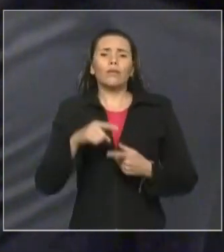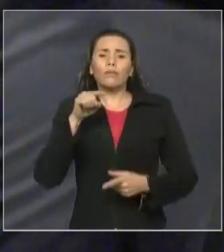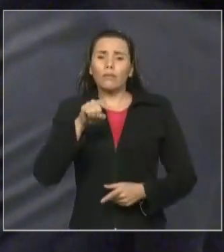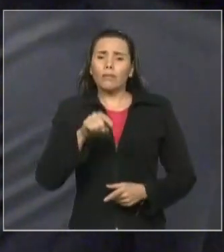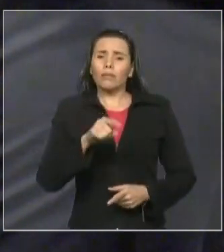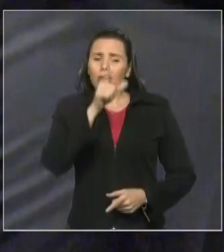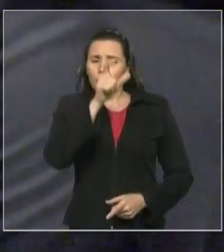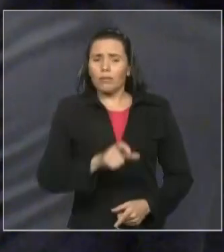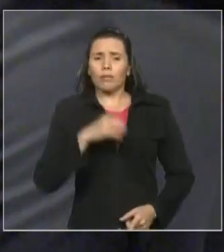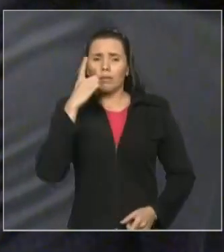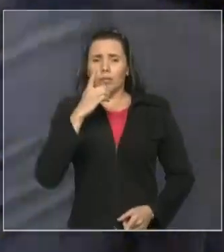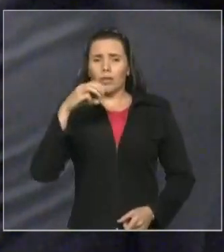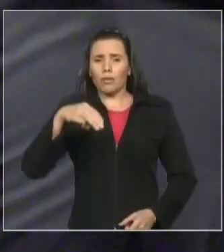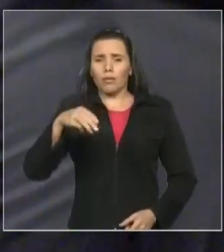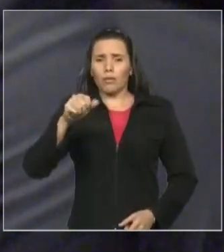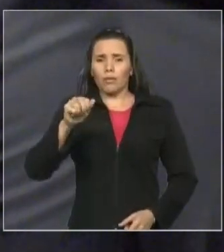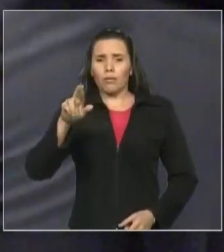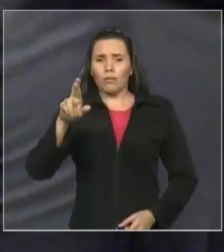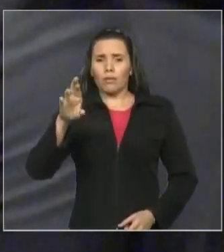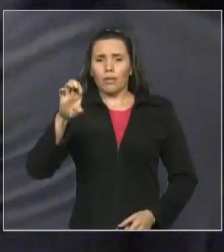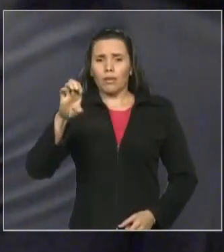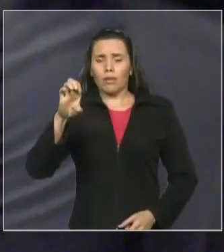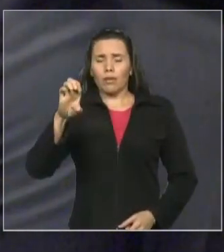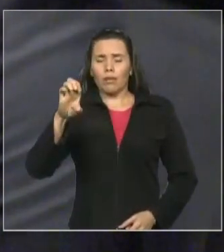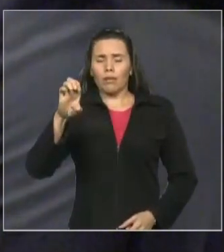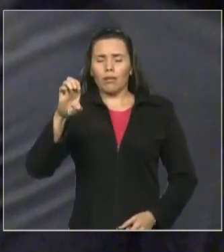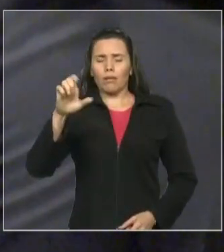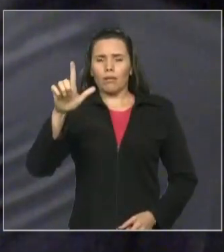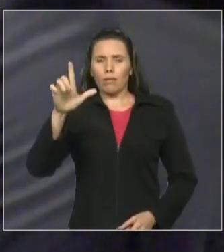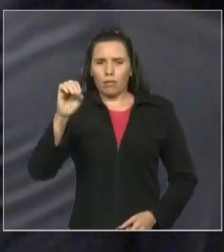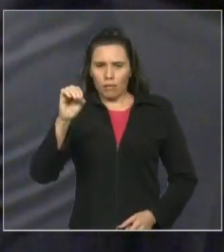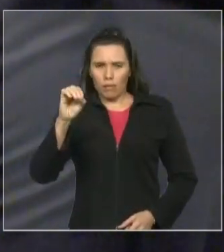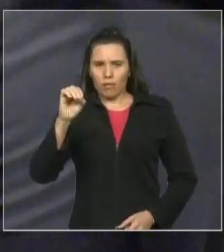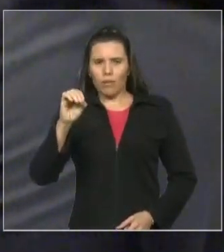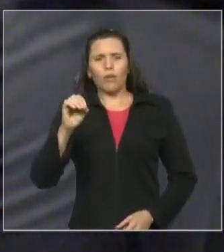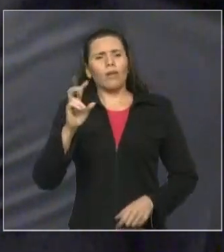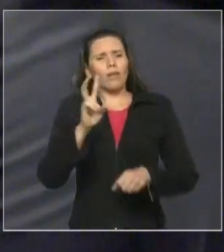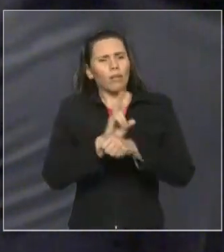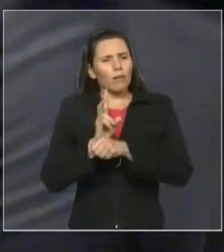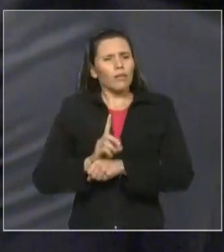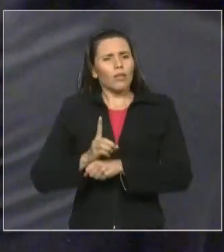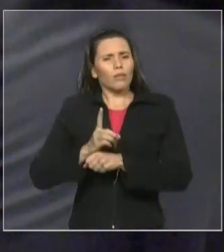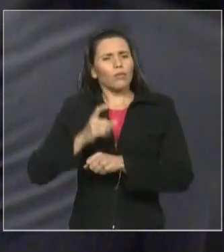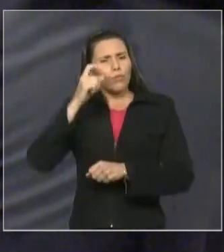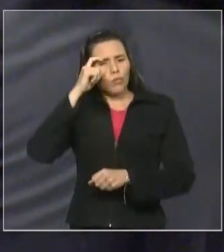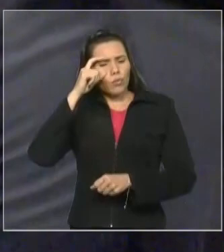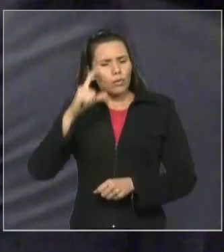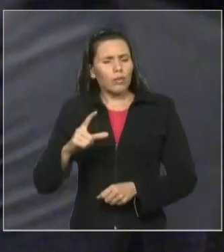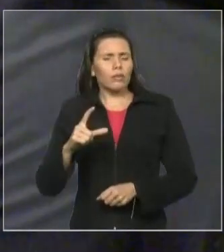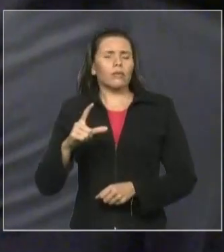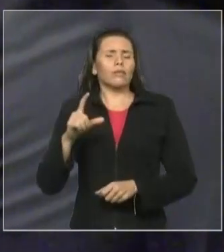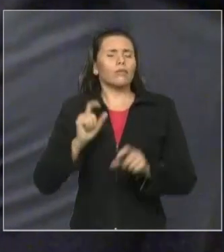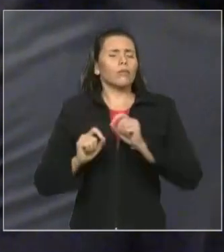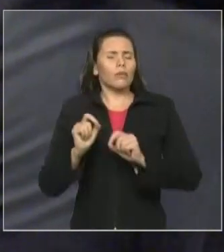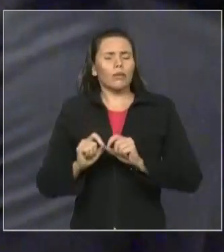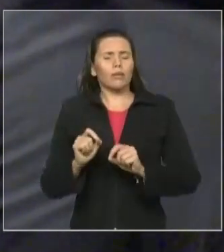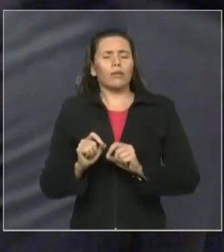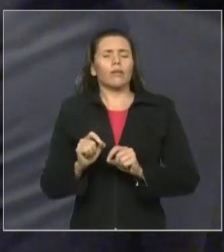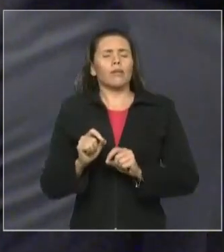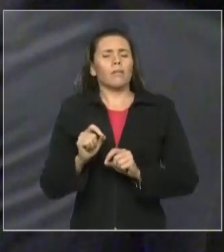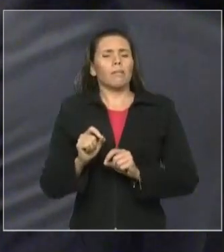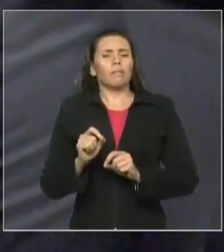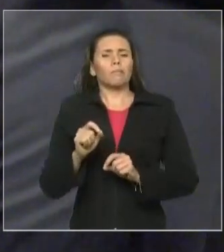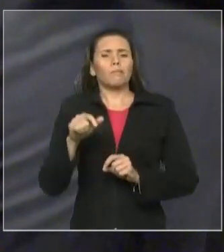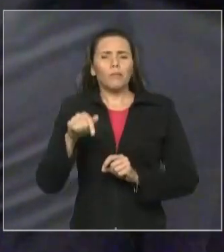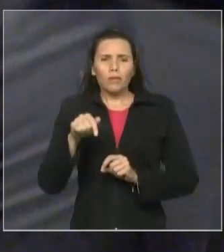importante, defendendo os interesses do Estado. E isso que é o que é mais importante, sabendo que o interesse público sempre vai ser